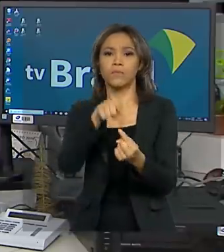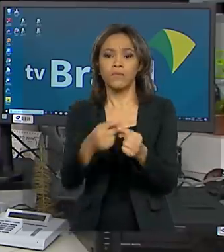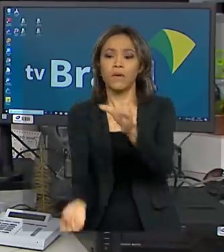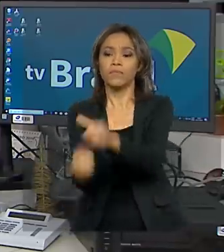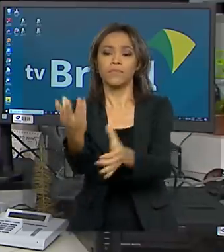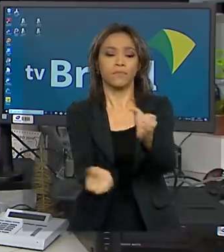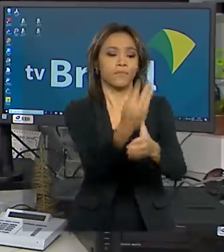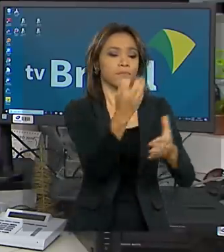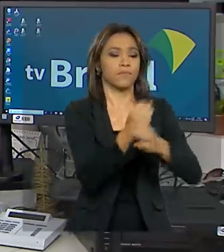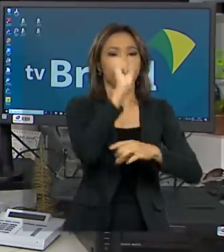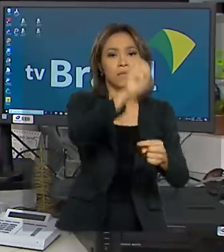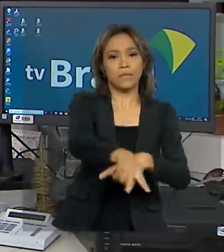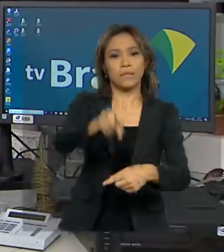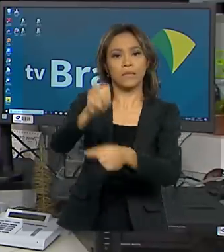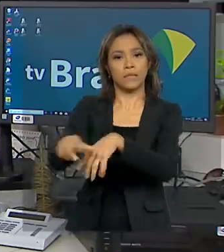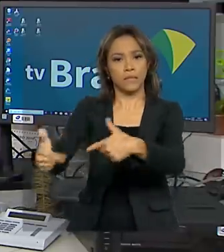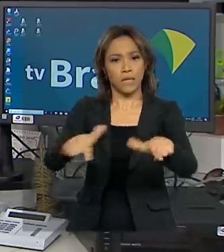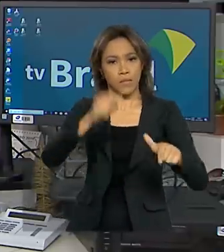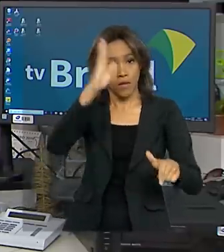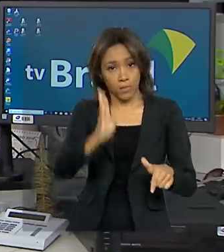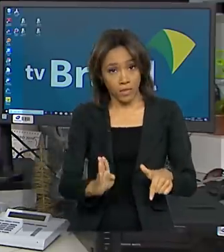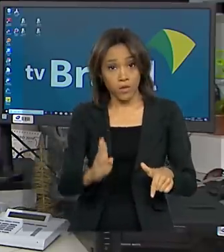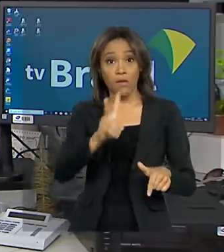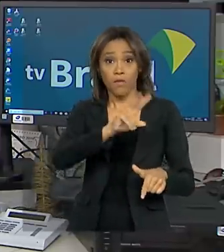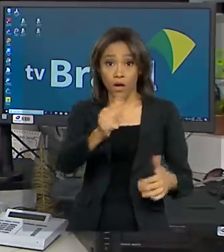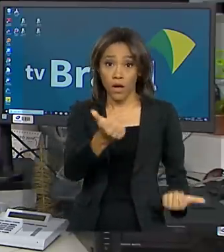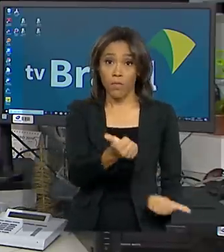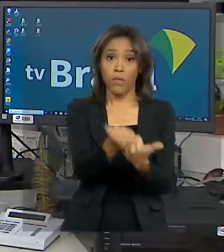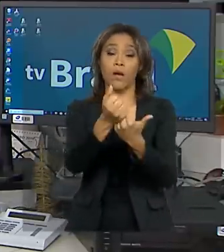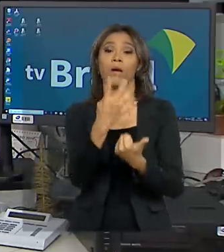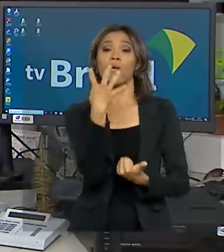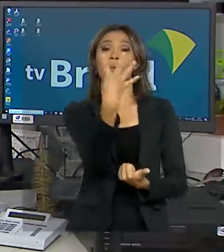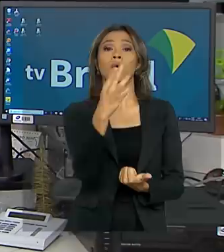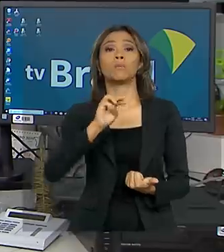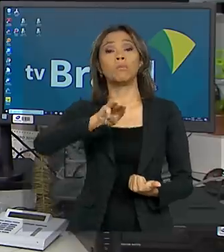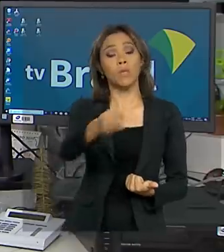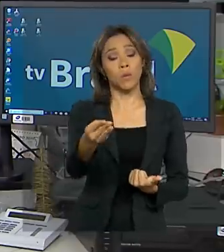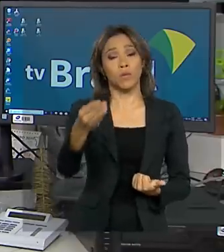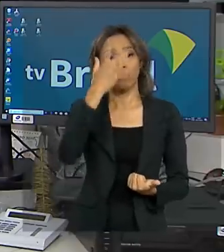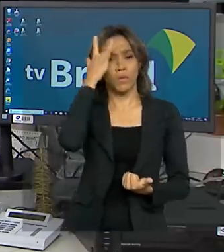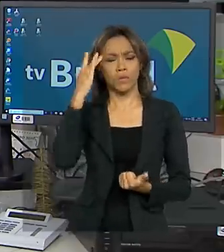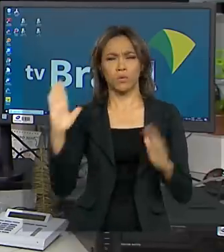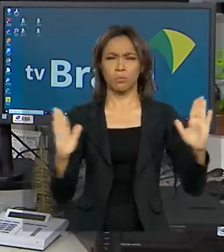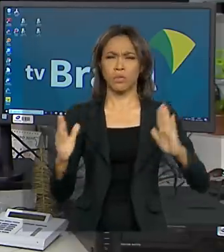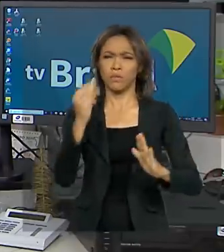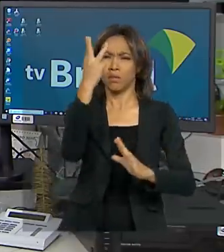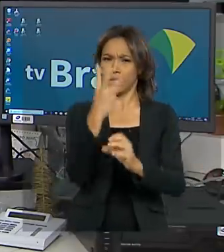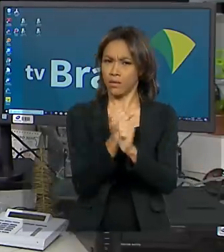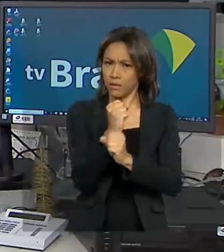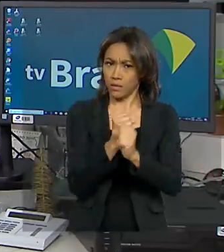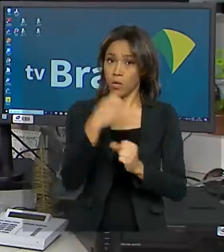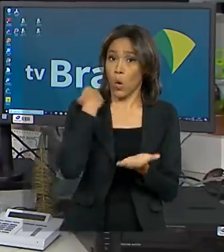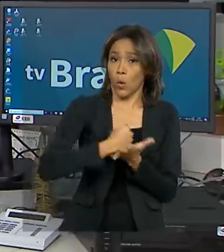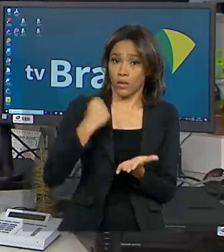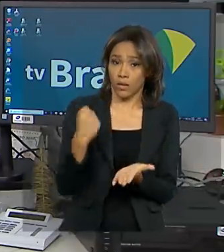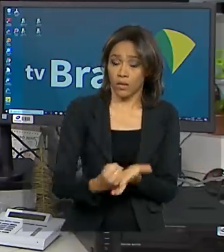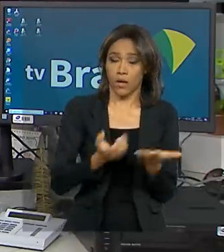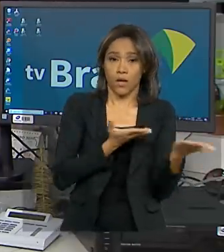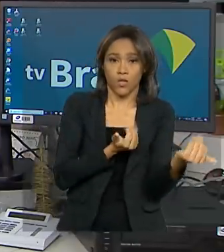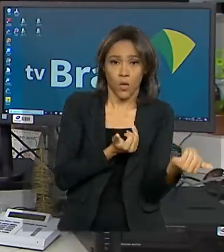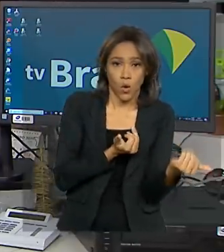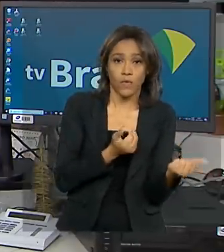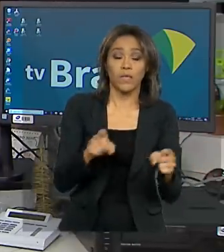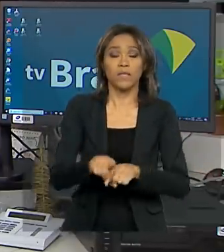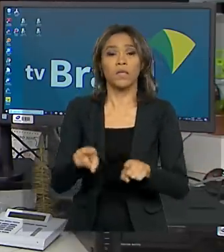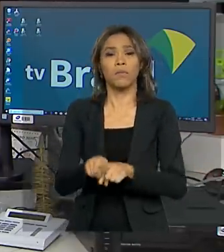Brasil. A iniciativa deve beneficiar 4 milhões de pessoas em 3 anos. Além da contratação de jovens e a geração de